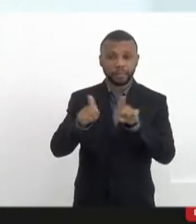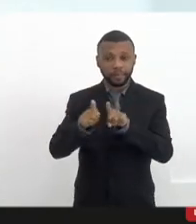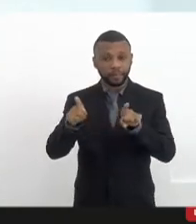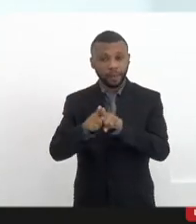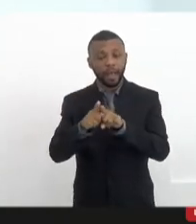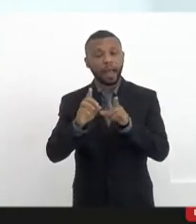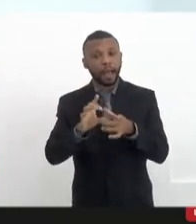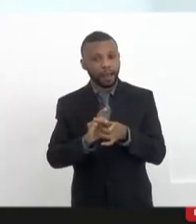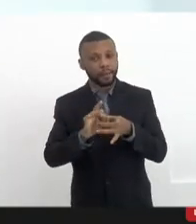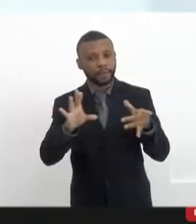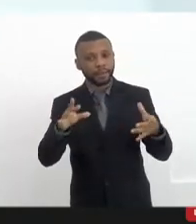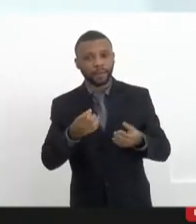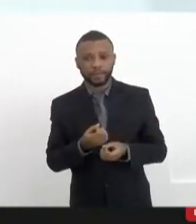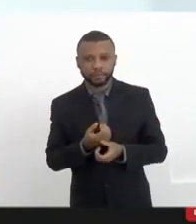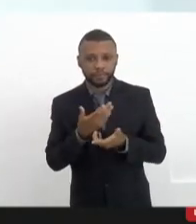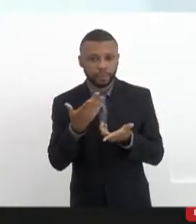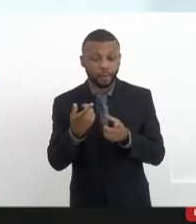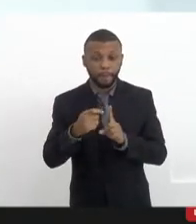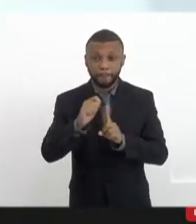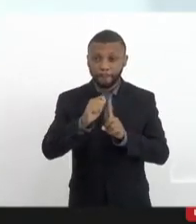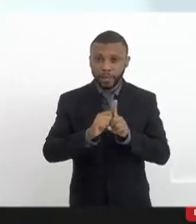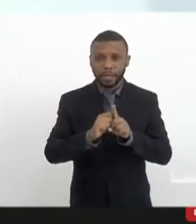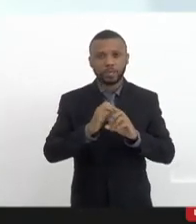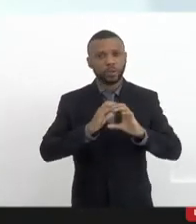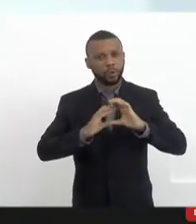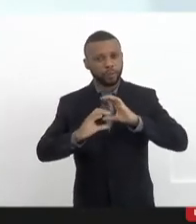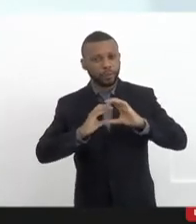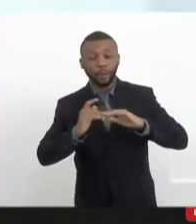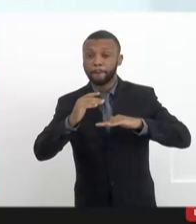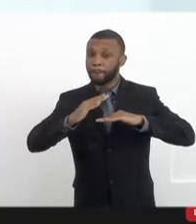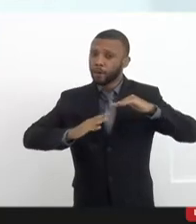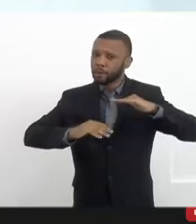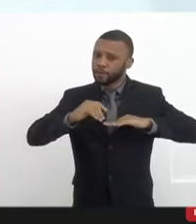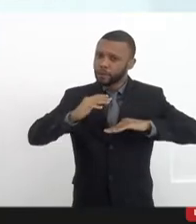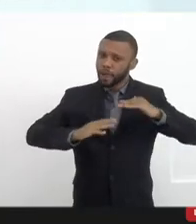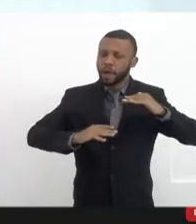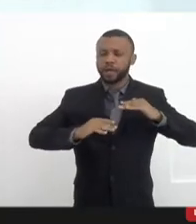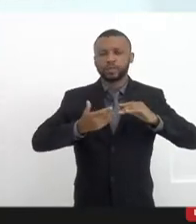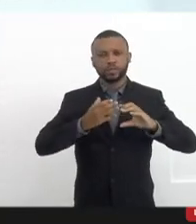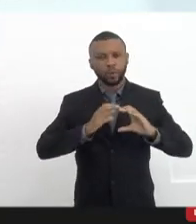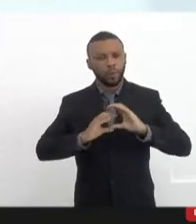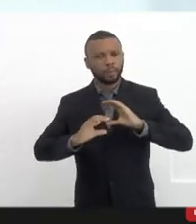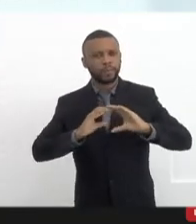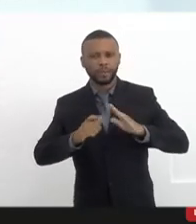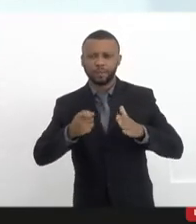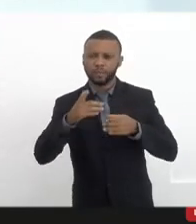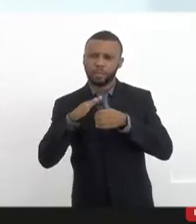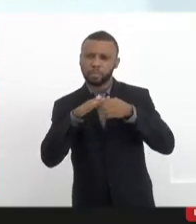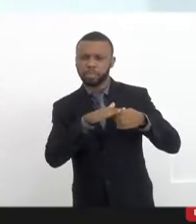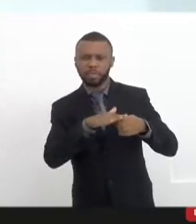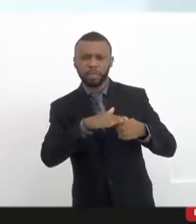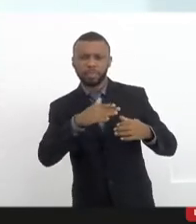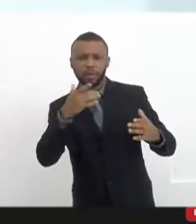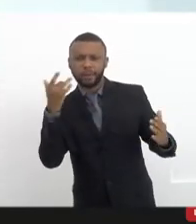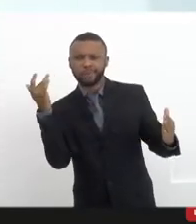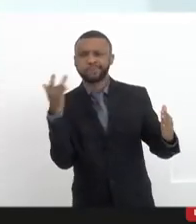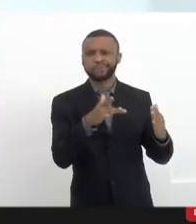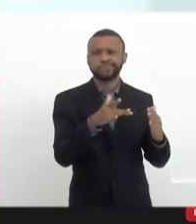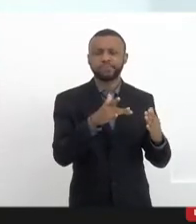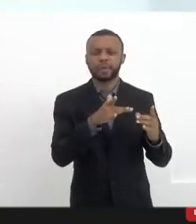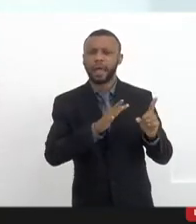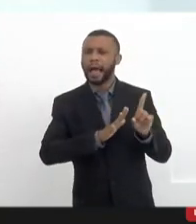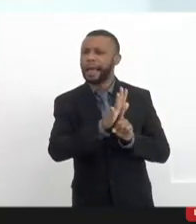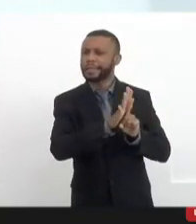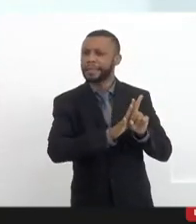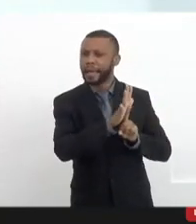liberdade de expressão, meios de comunicação, profissionais de comunicação sendo perseguidos, sendo criminalizados, sendo assediados